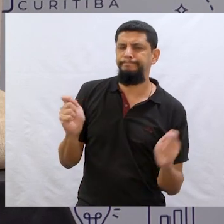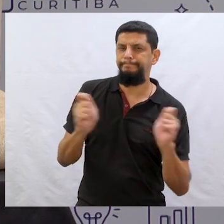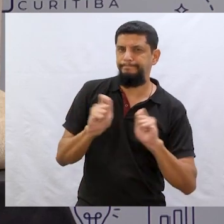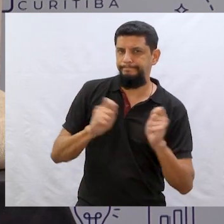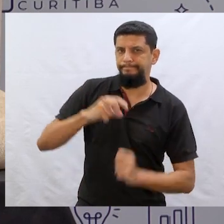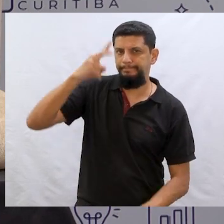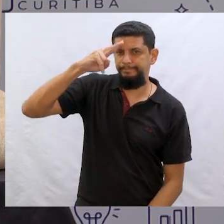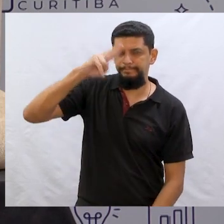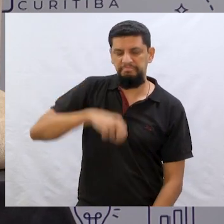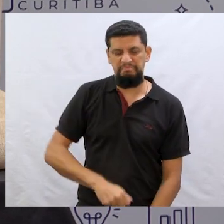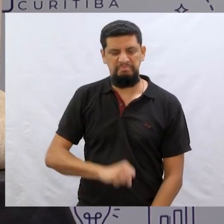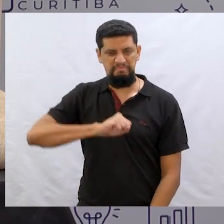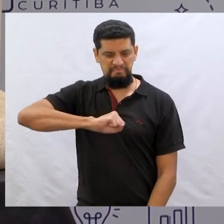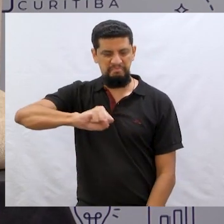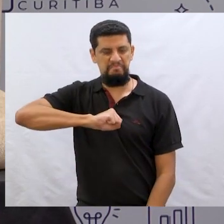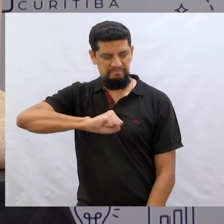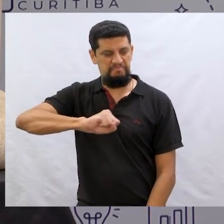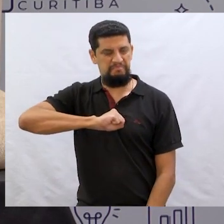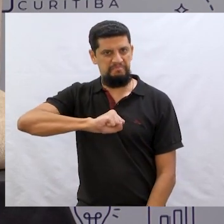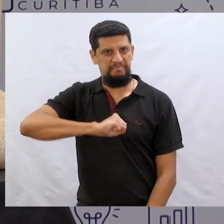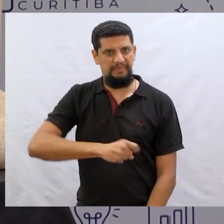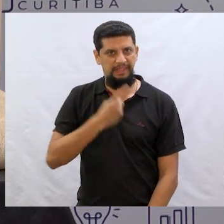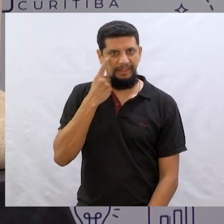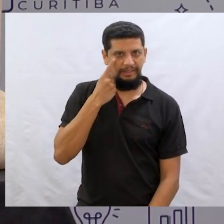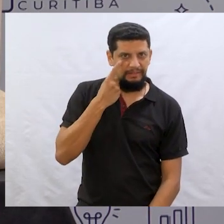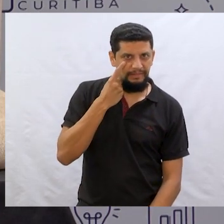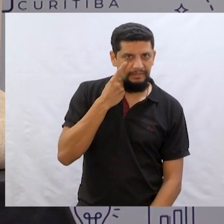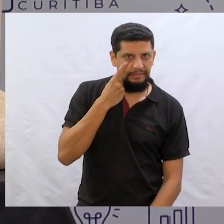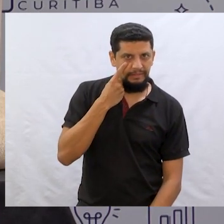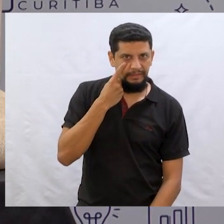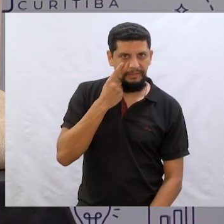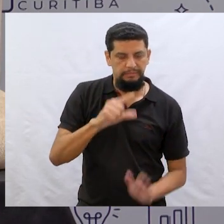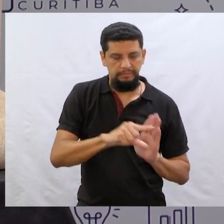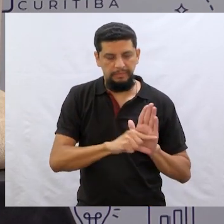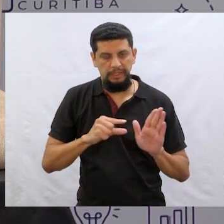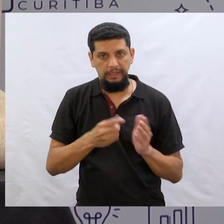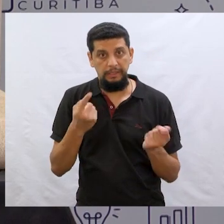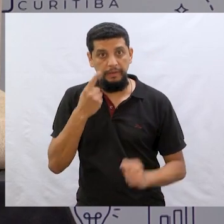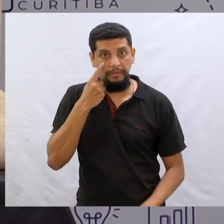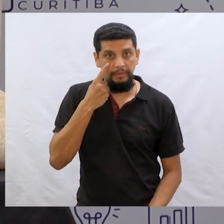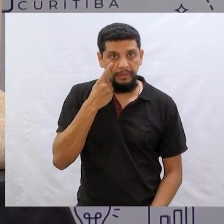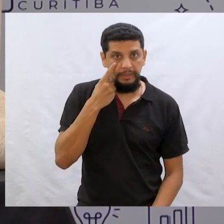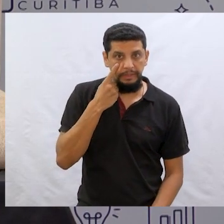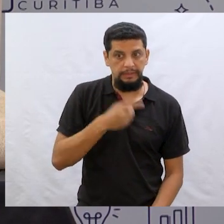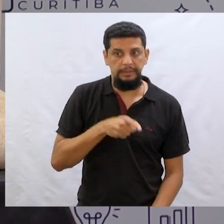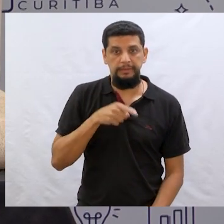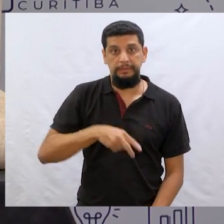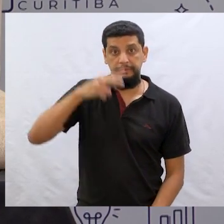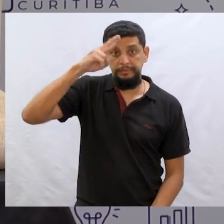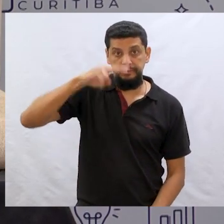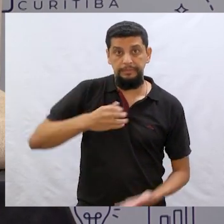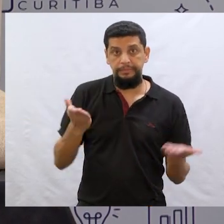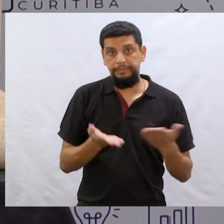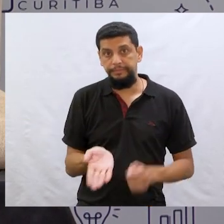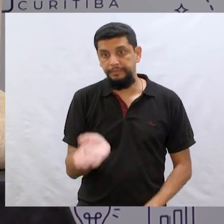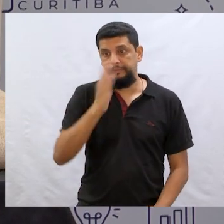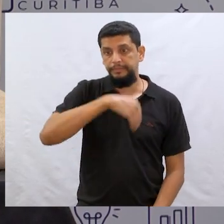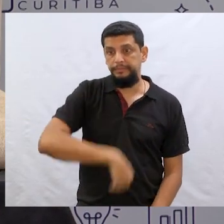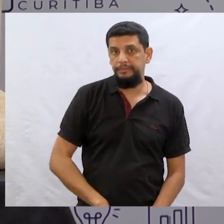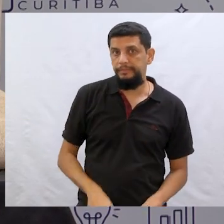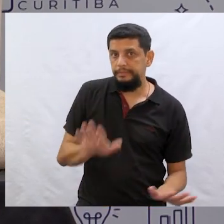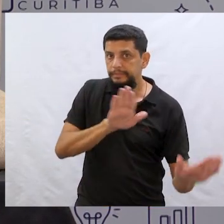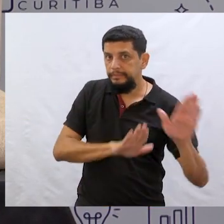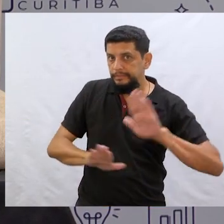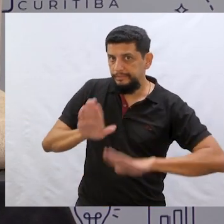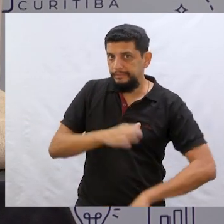Adorei sua história, Felipe. Arrasou. Agora que a gente ouviu a versão do Felipe, está na hora de a gente ouvir então a versão da história de hoje. Vamos então?